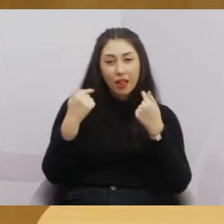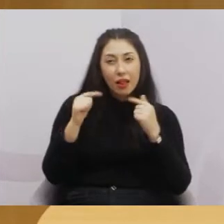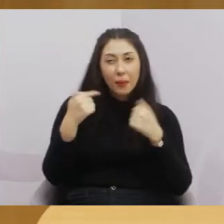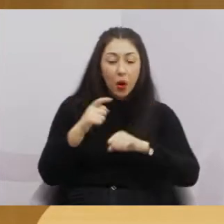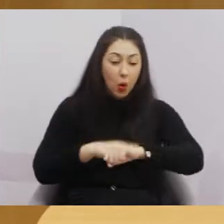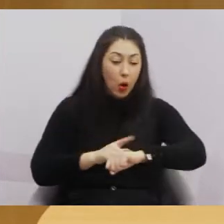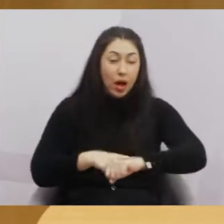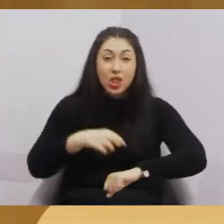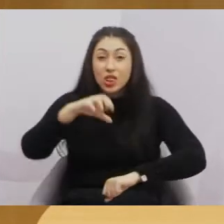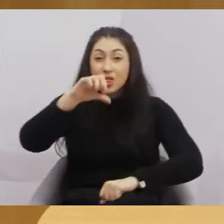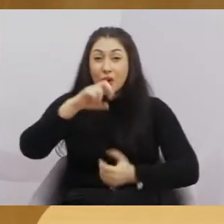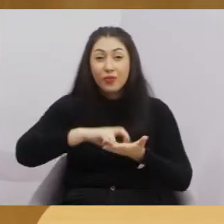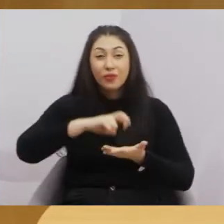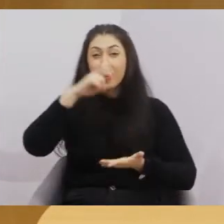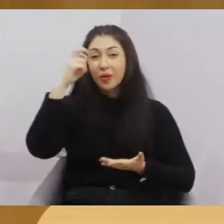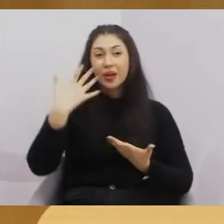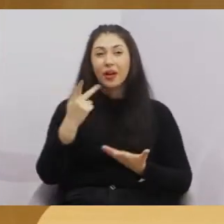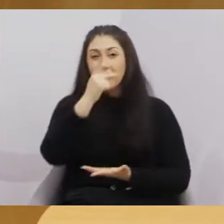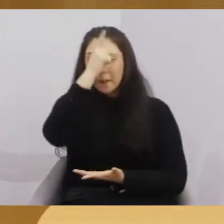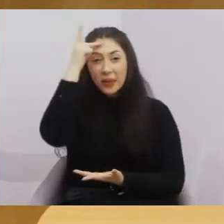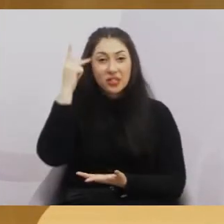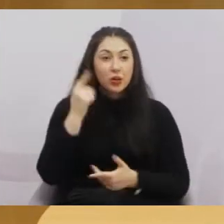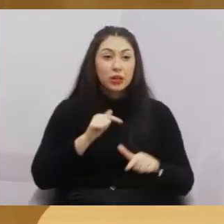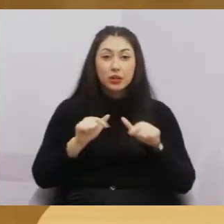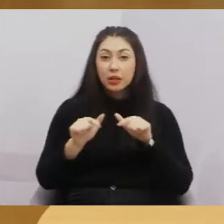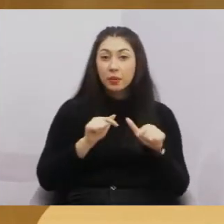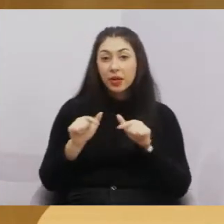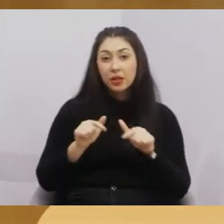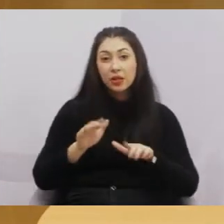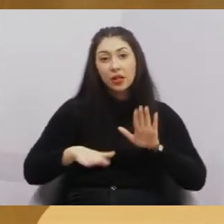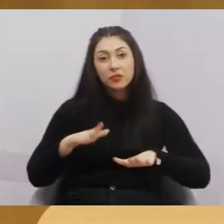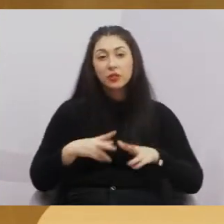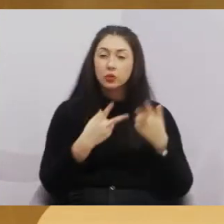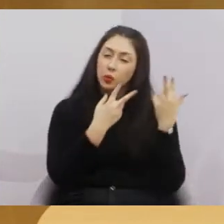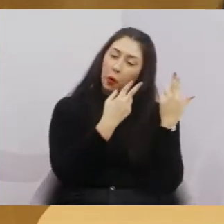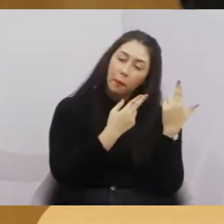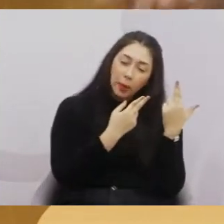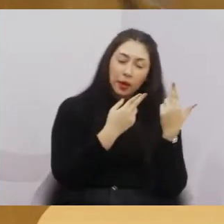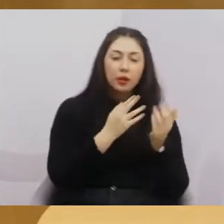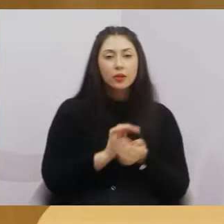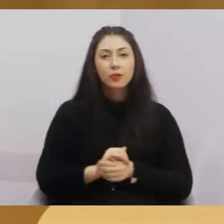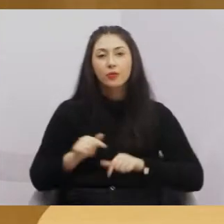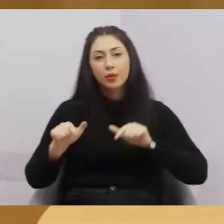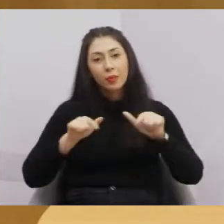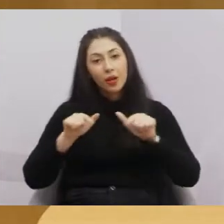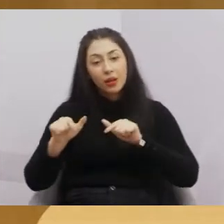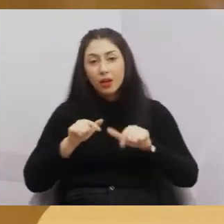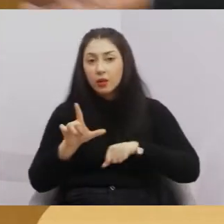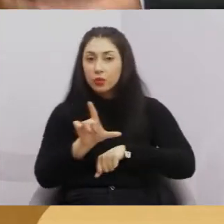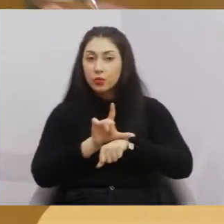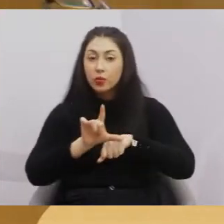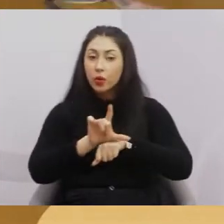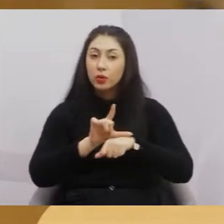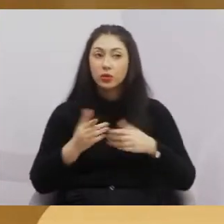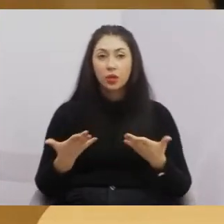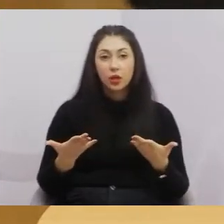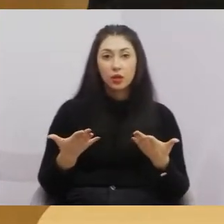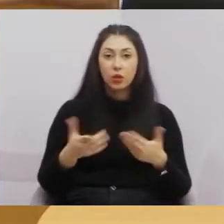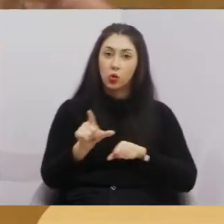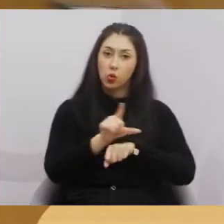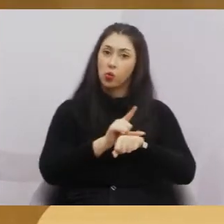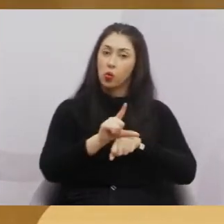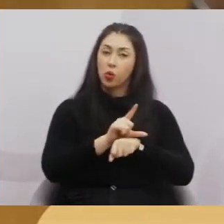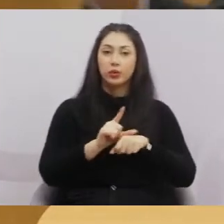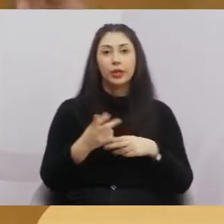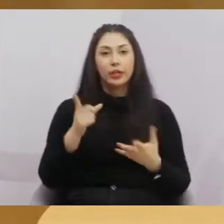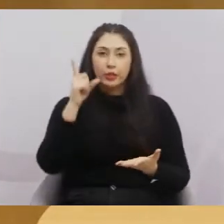9 horas da manhã, hora que muitas pessoas que trabalham à noite estão dormindo, muitas pessoas estão trabalhando no comércio. O comércio vai